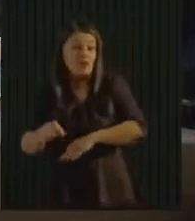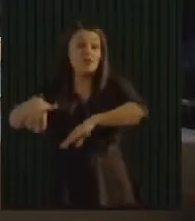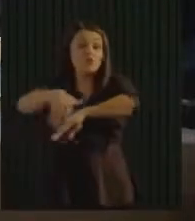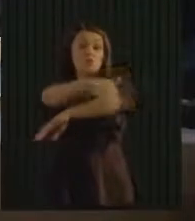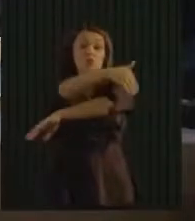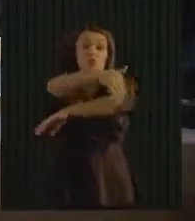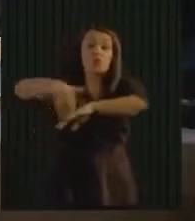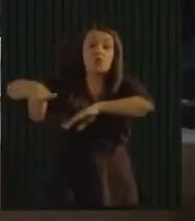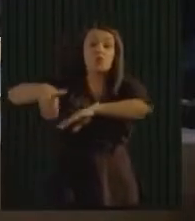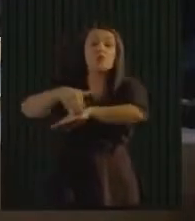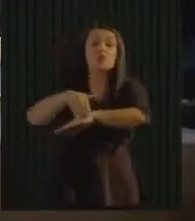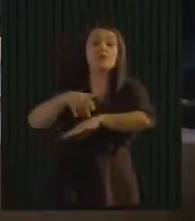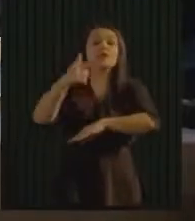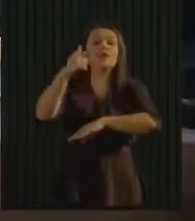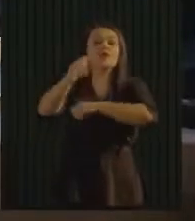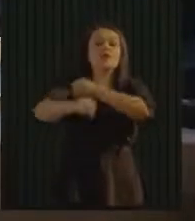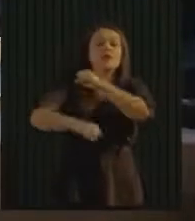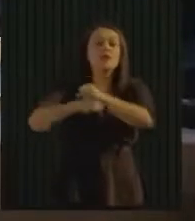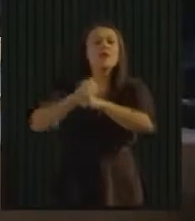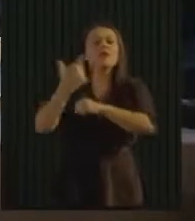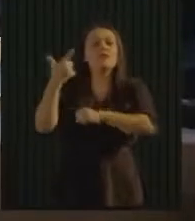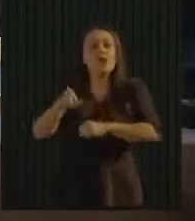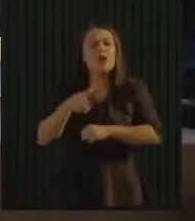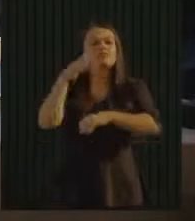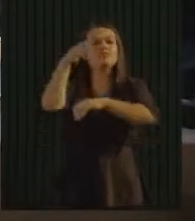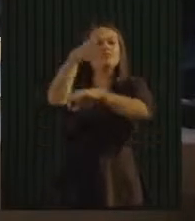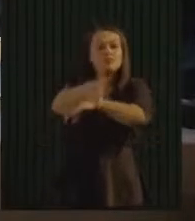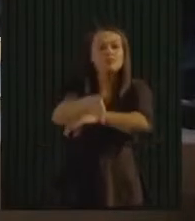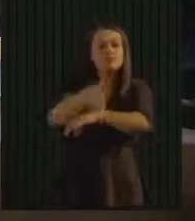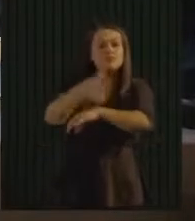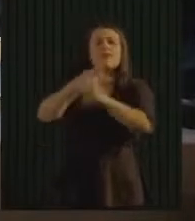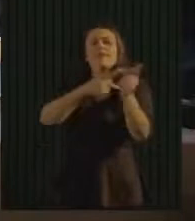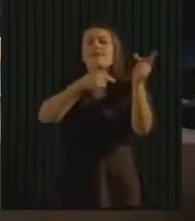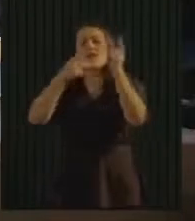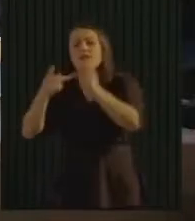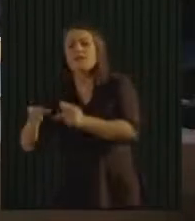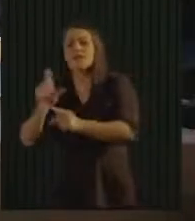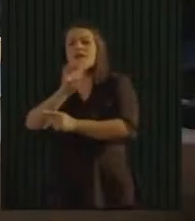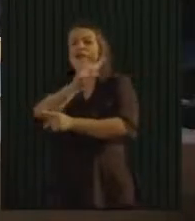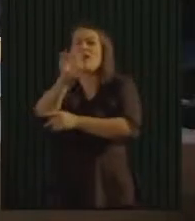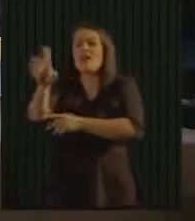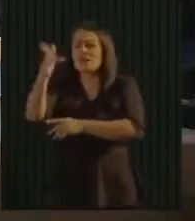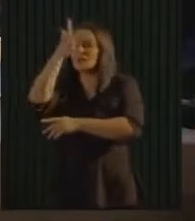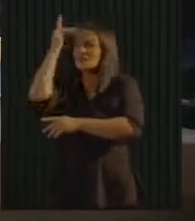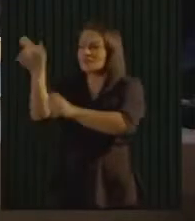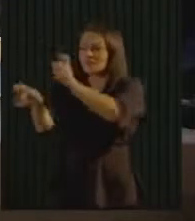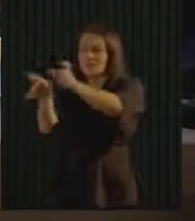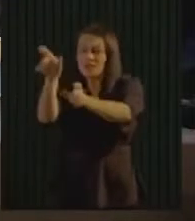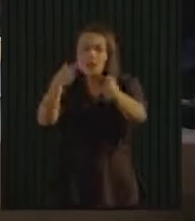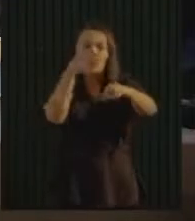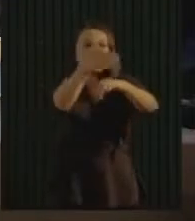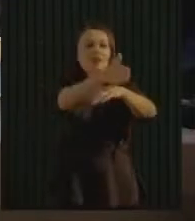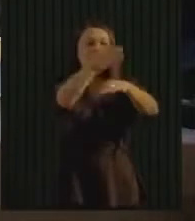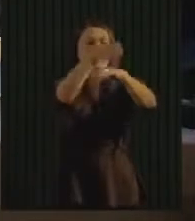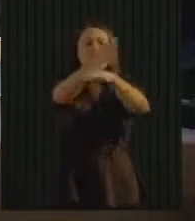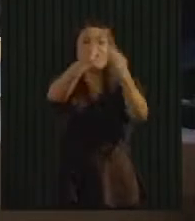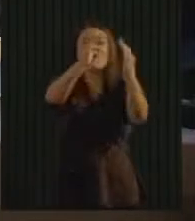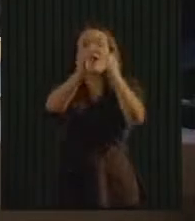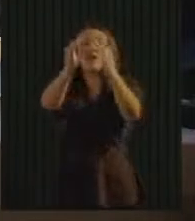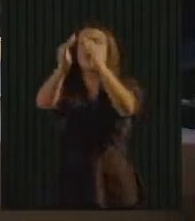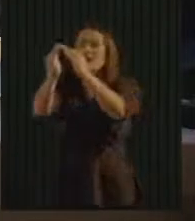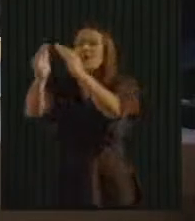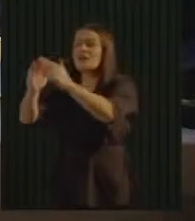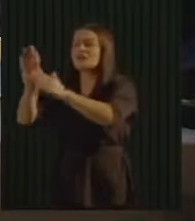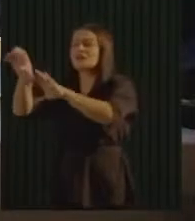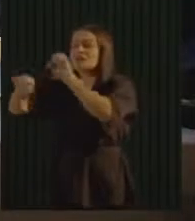Cada rua da cidade recebe sete vezes por ano, está atendendo a necessidade do contribuinte, o que é importante, né? E já em 2020,